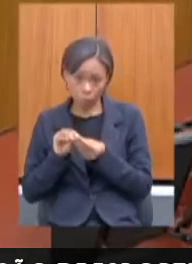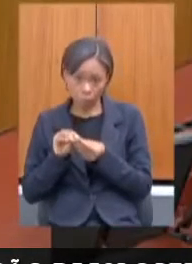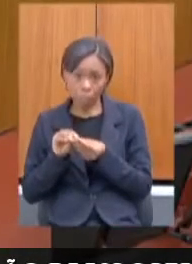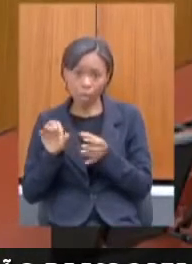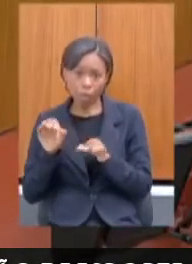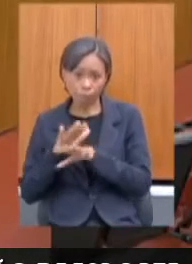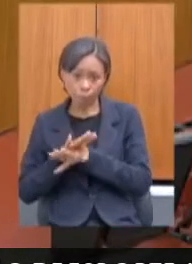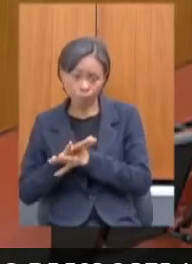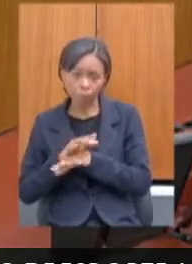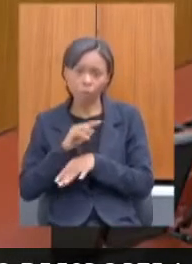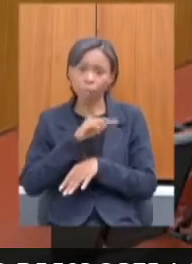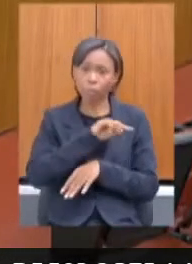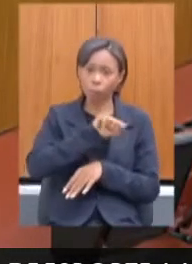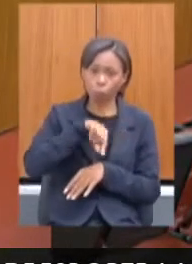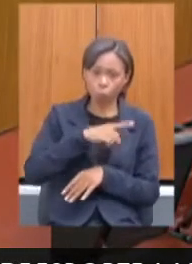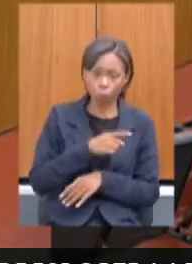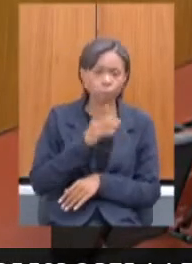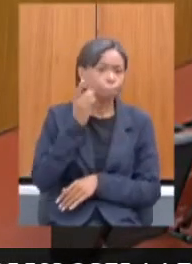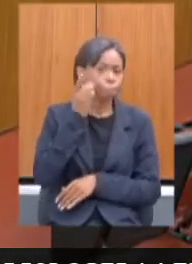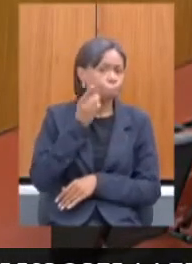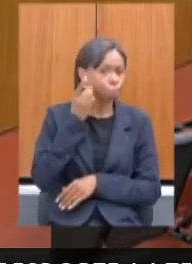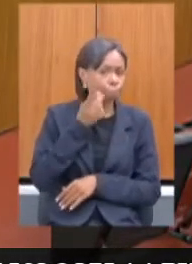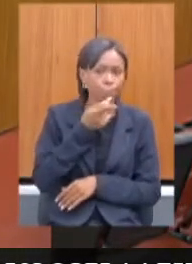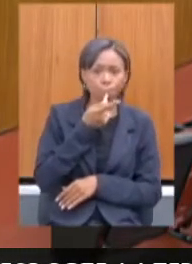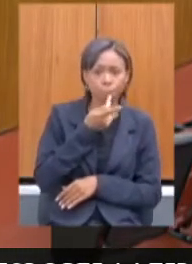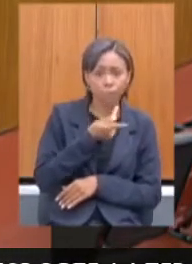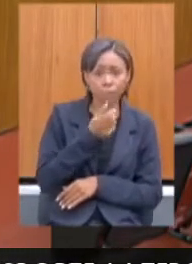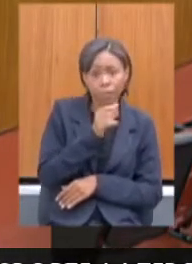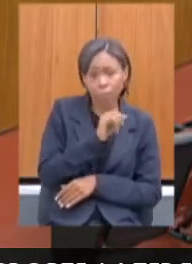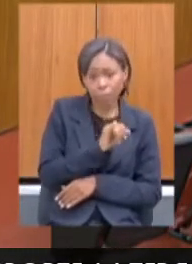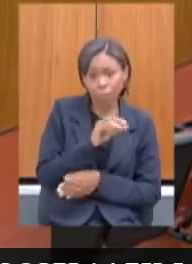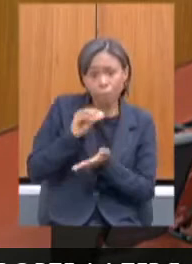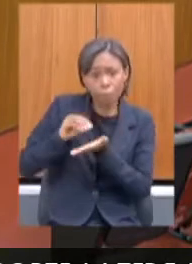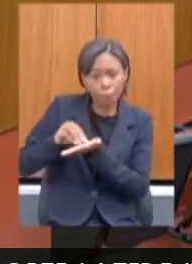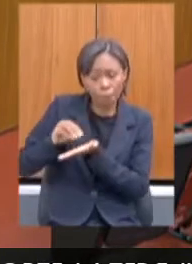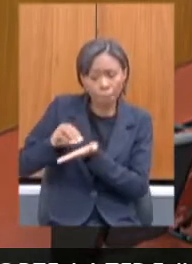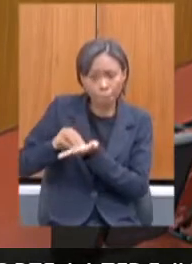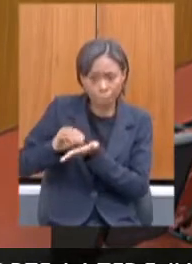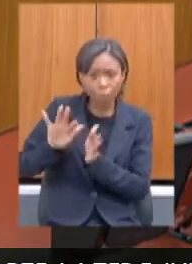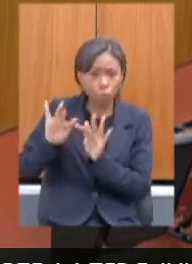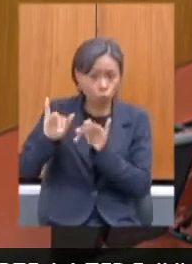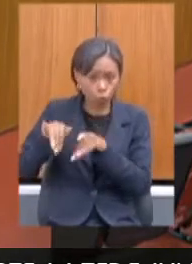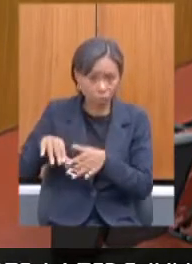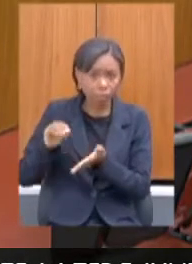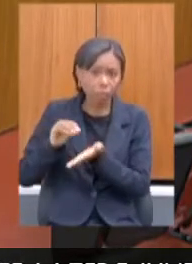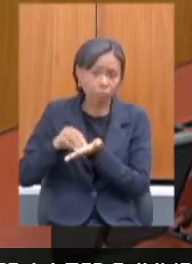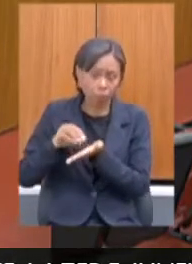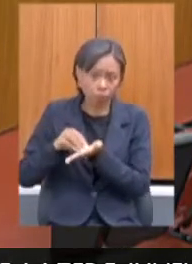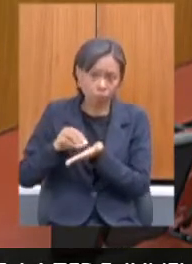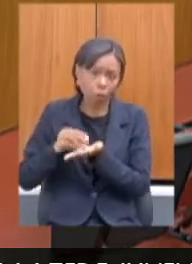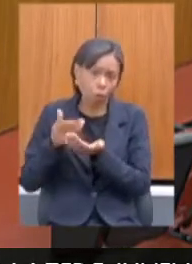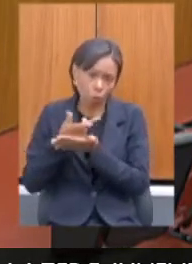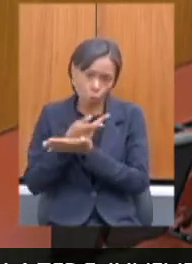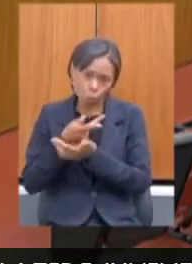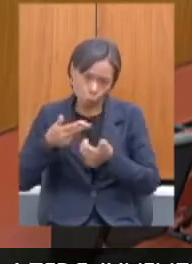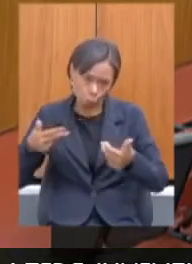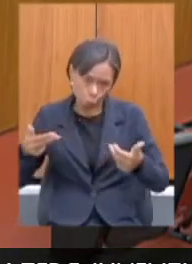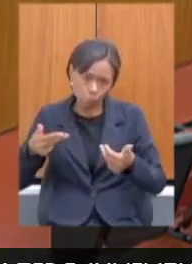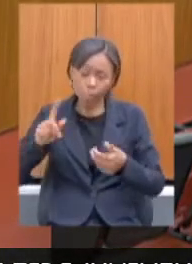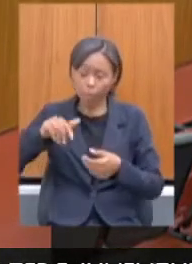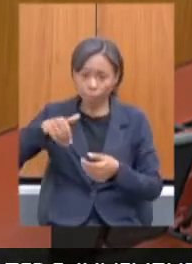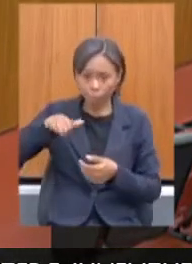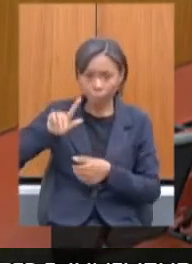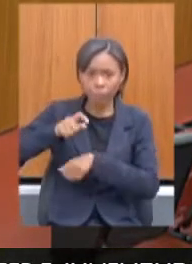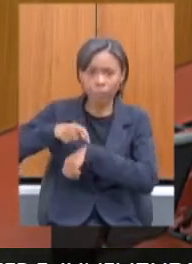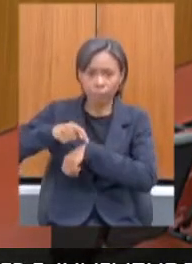deputados. Está ótimo. E aí depois, se no final, se tiver algum slide ou alguma política que não foi abordada pelos deputados, a gente concede mais tempo